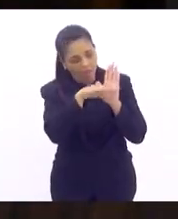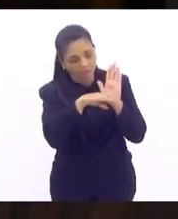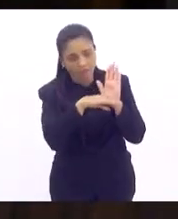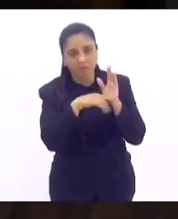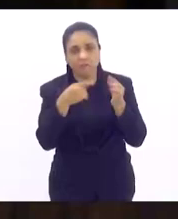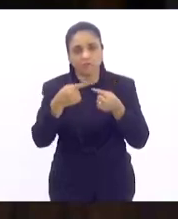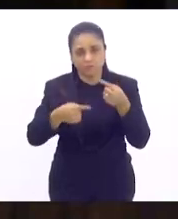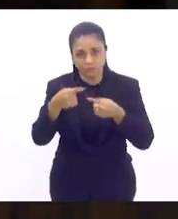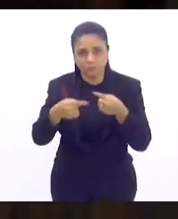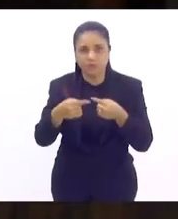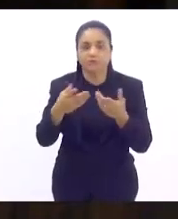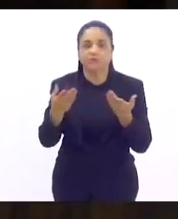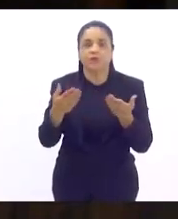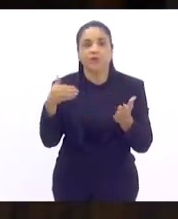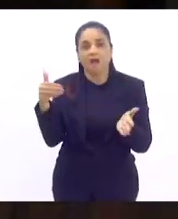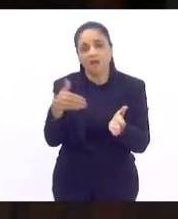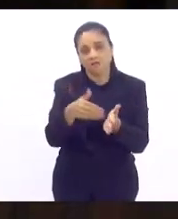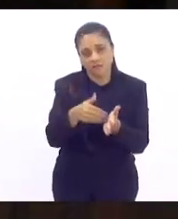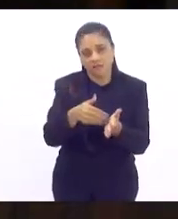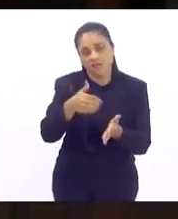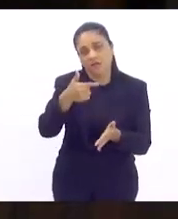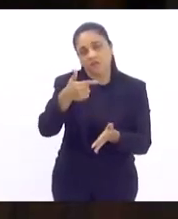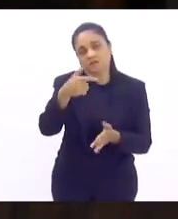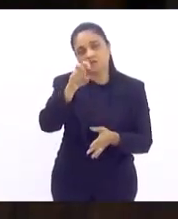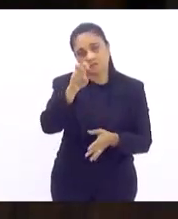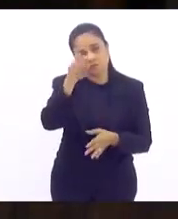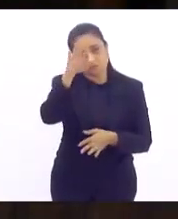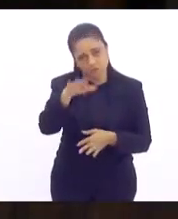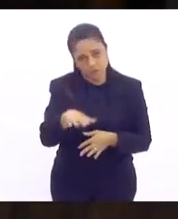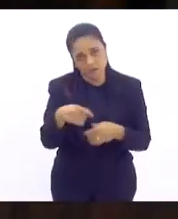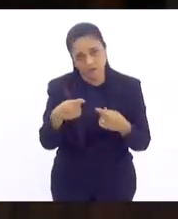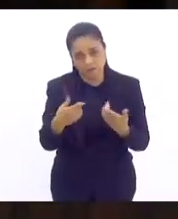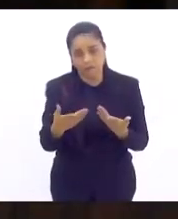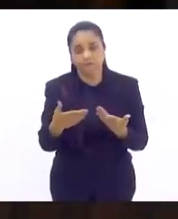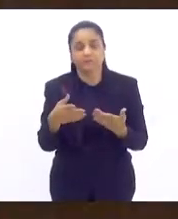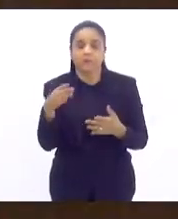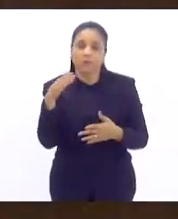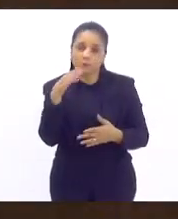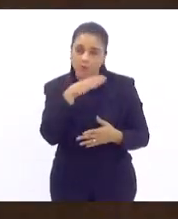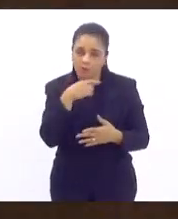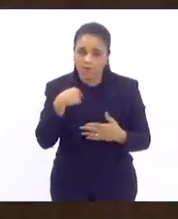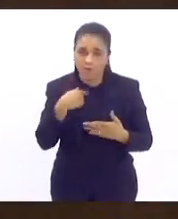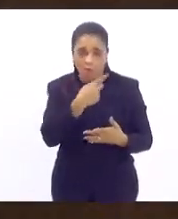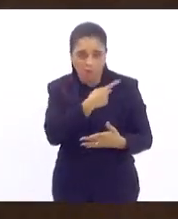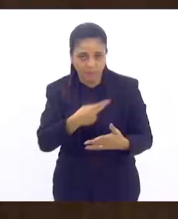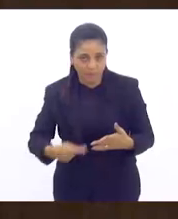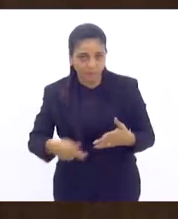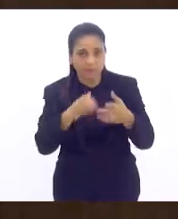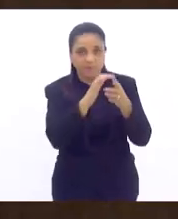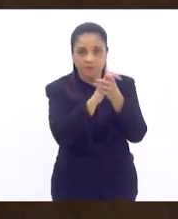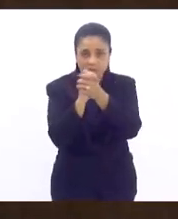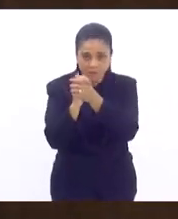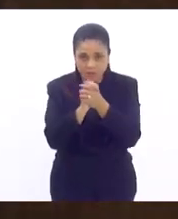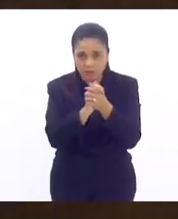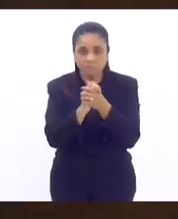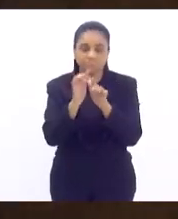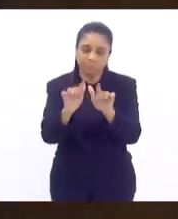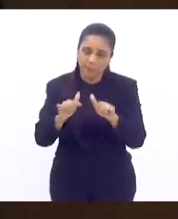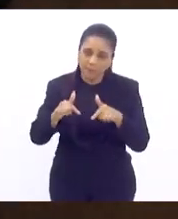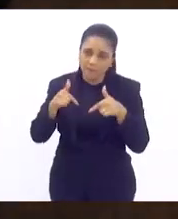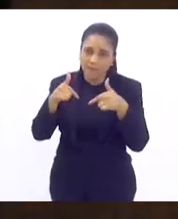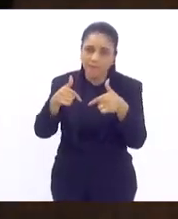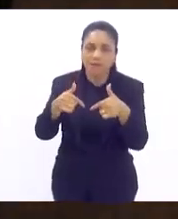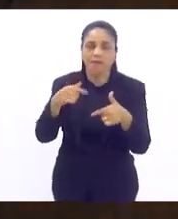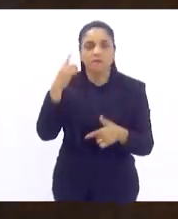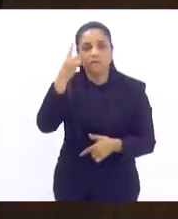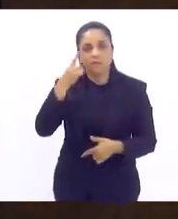só pode ir à sessão até às 17 horas. Serei breve, presidenta. Queria começar parabenizando a iniciativa da deputada